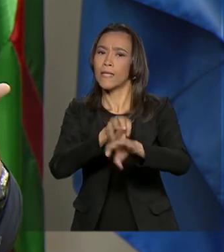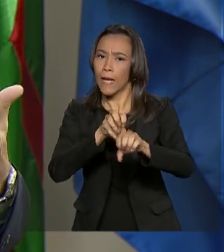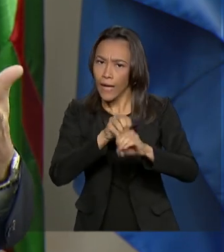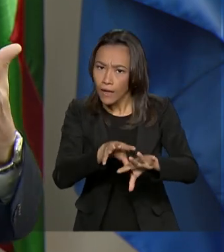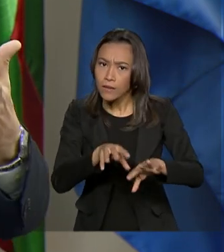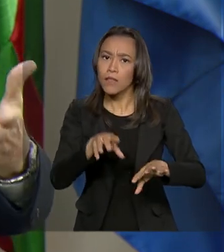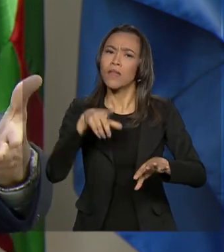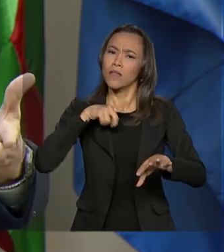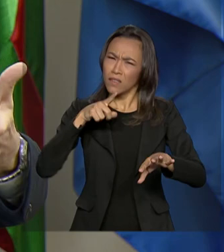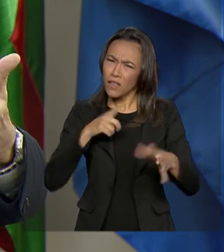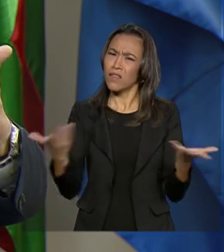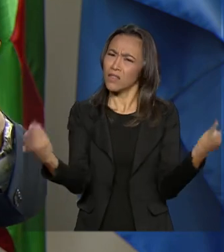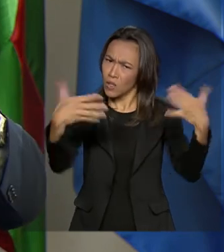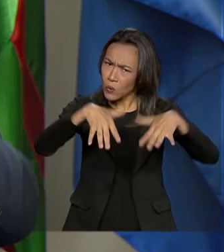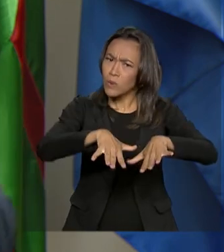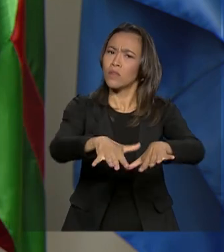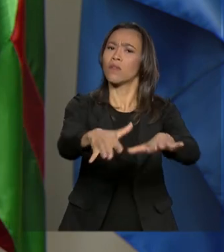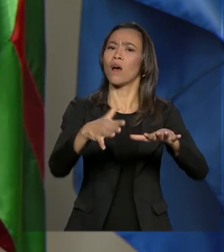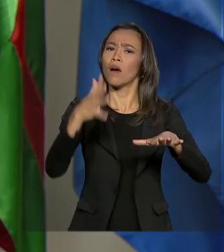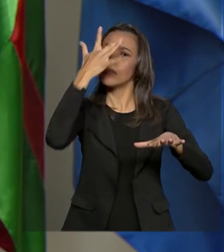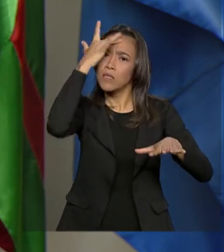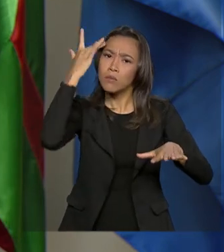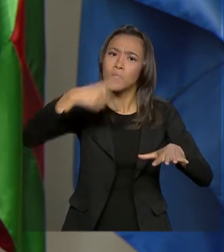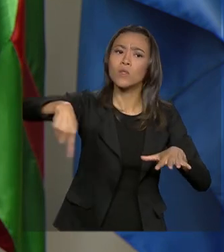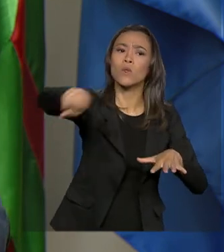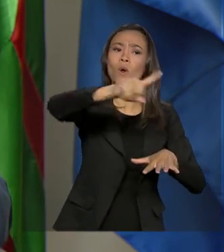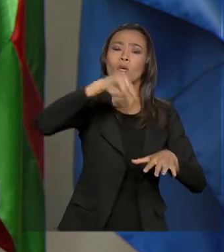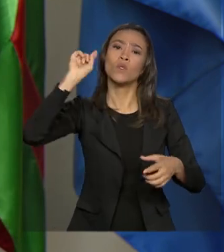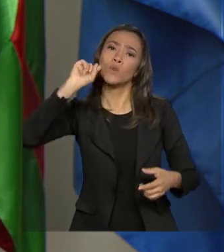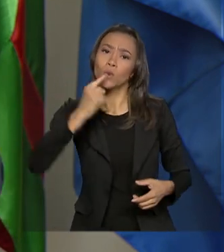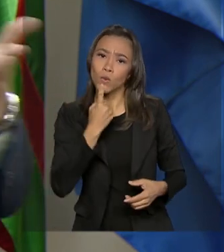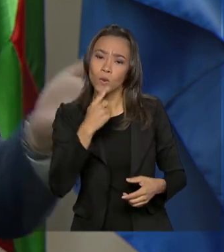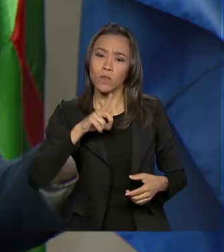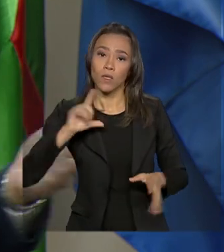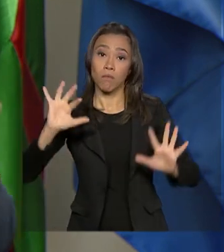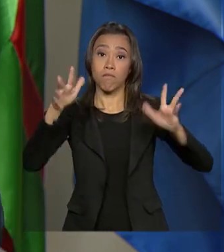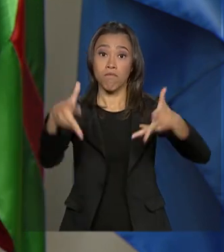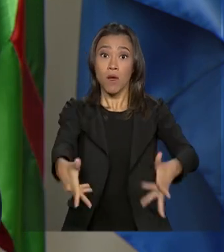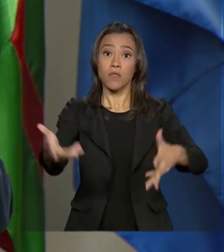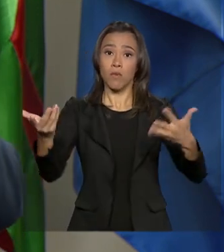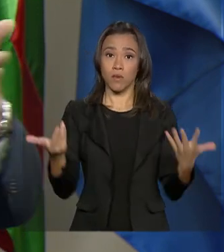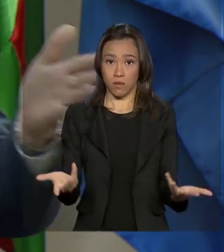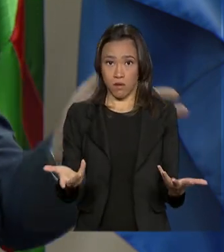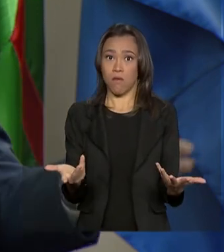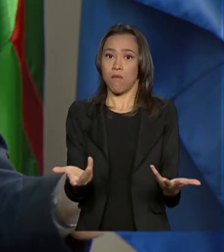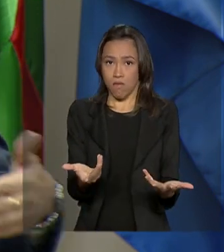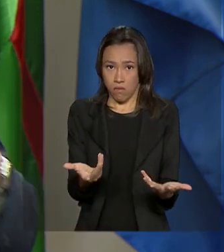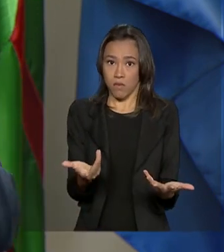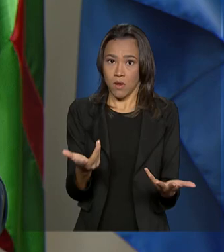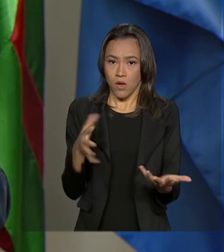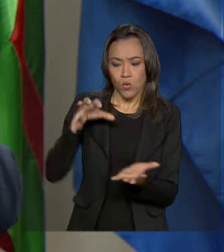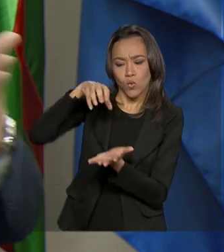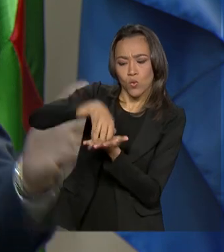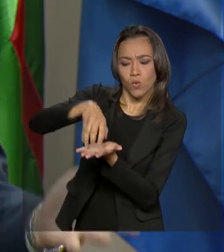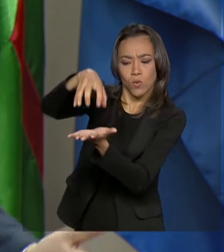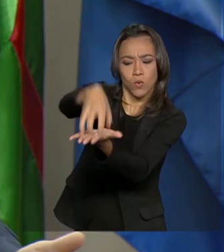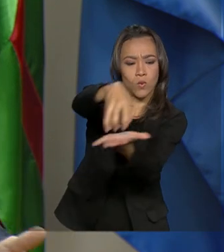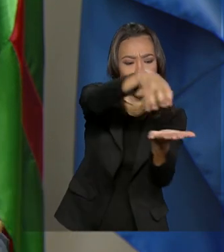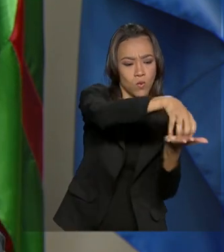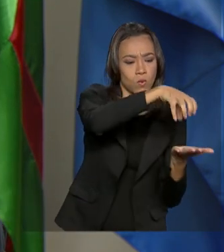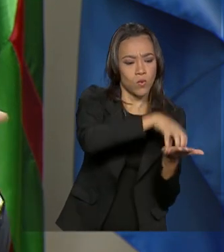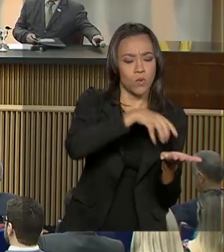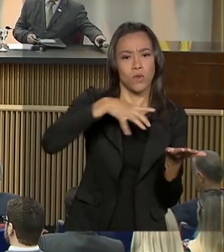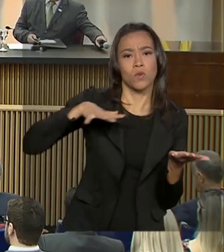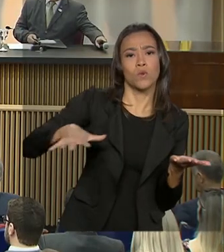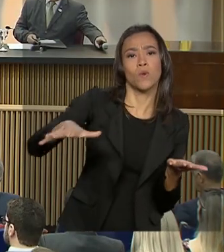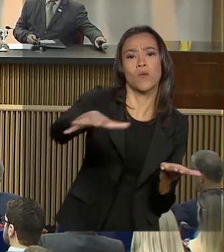que haja essa inclusão, essa possibilidade das pessoas do surdo terem uma participação nos centros de cidadania, nos espaços